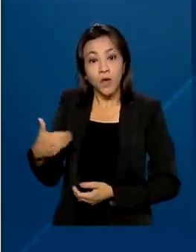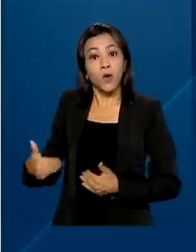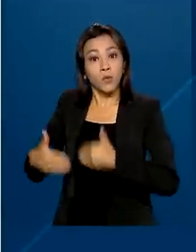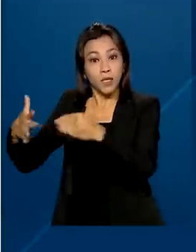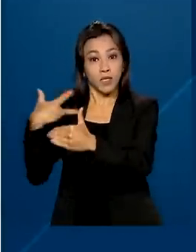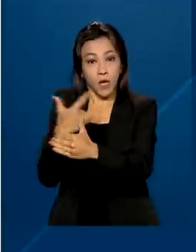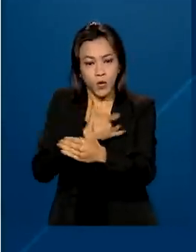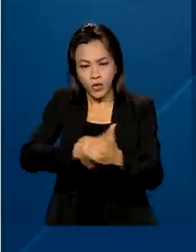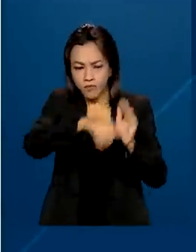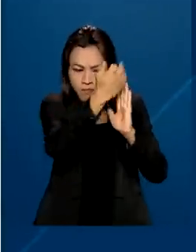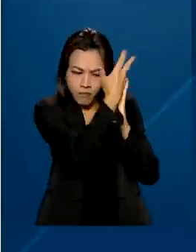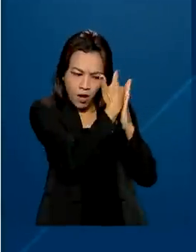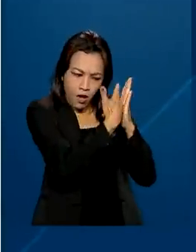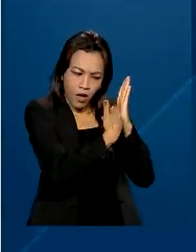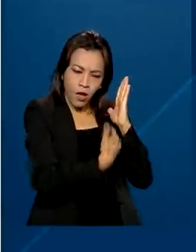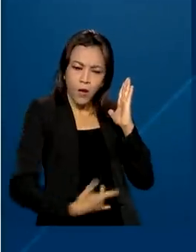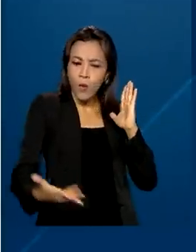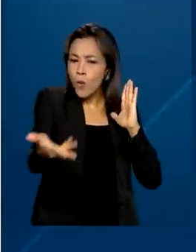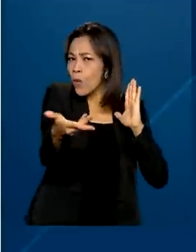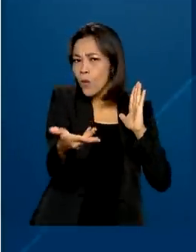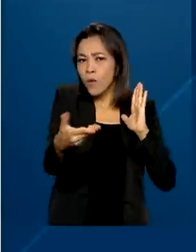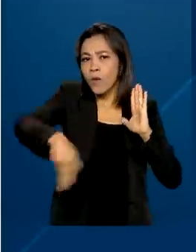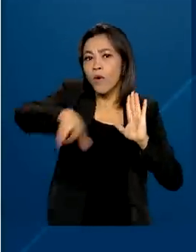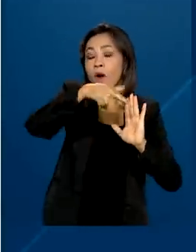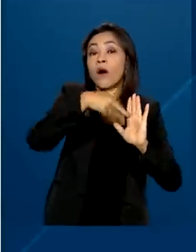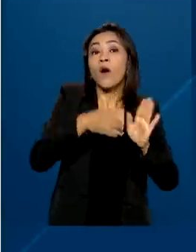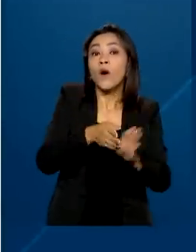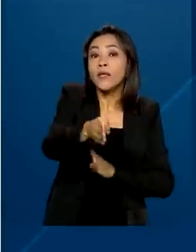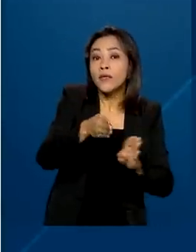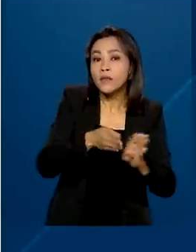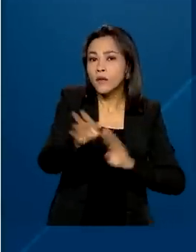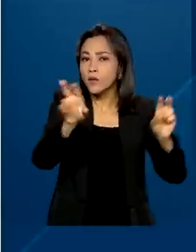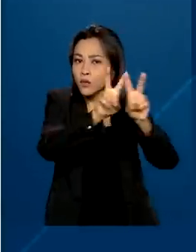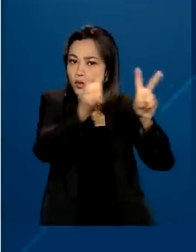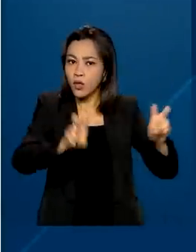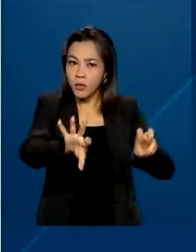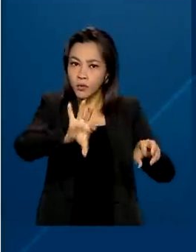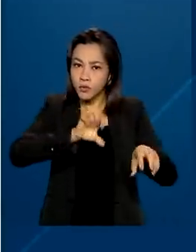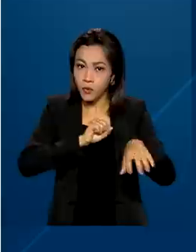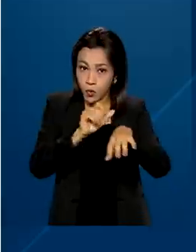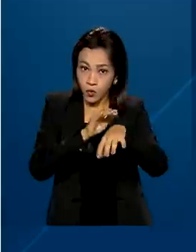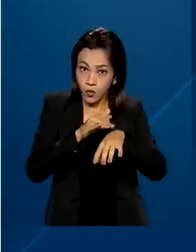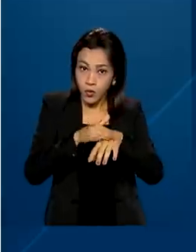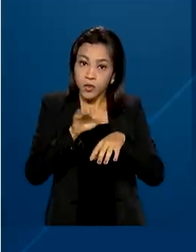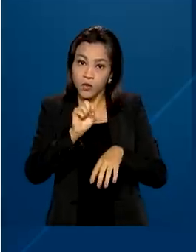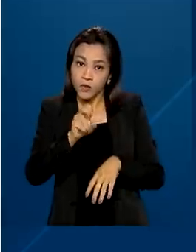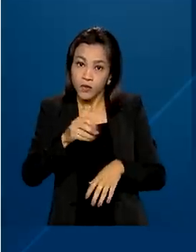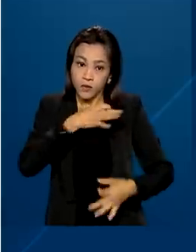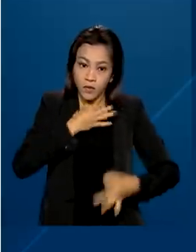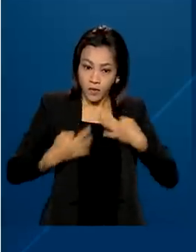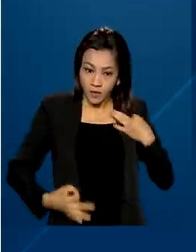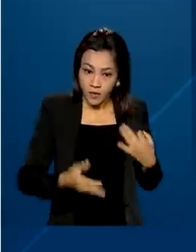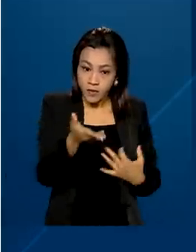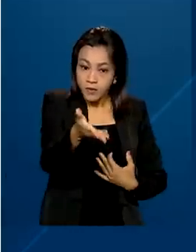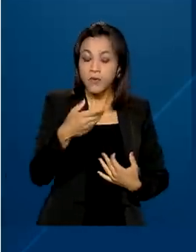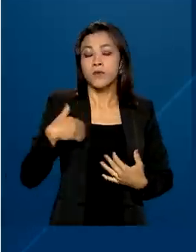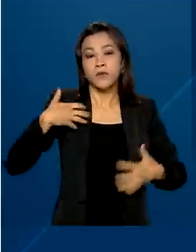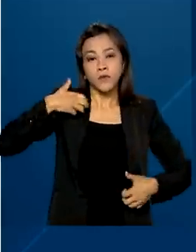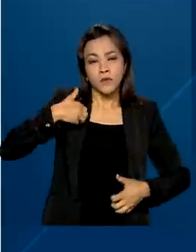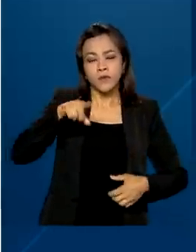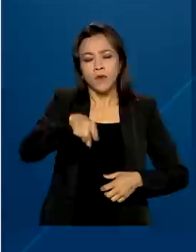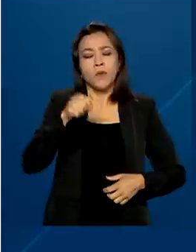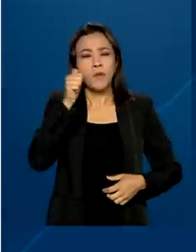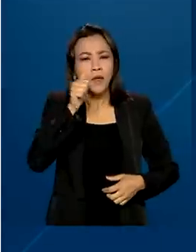uma nota técnica com orientações específicas sobre a infecção pelo vírus monkeypox em gestantes, puérperas e lactantes.